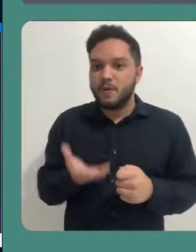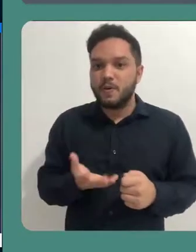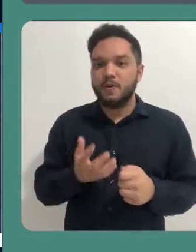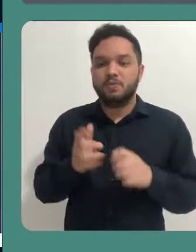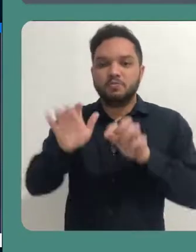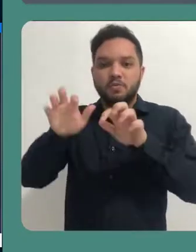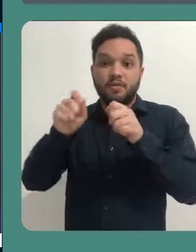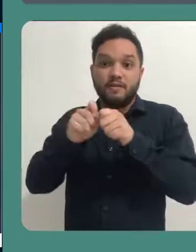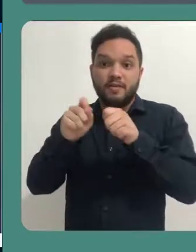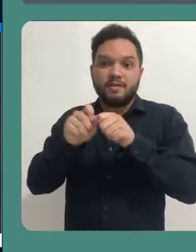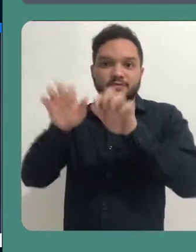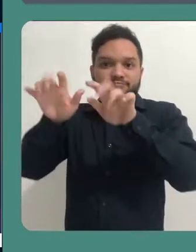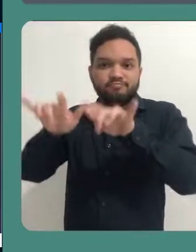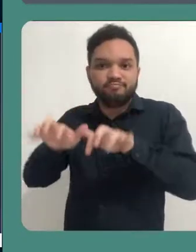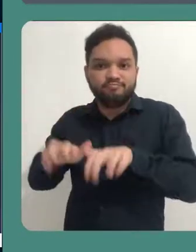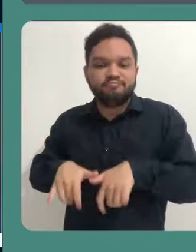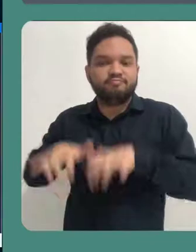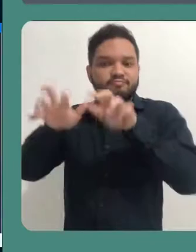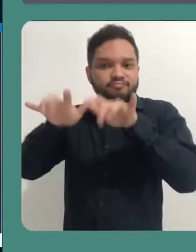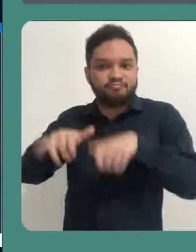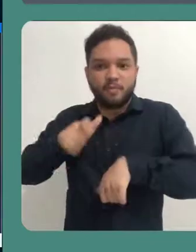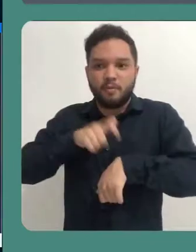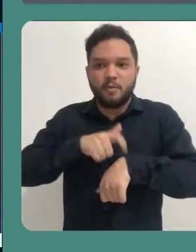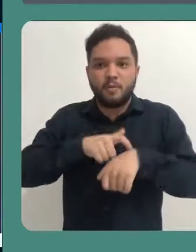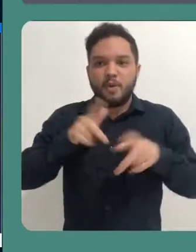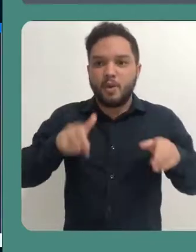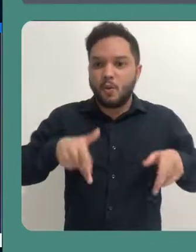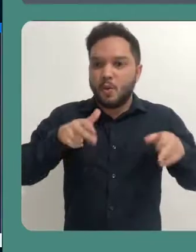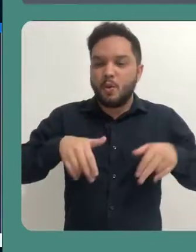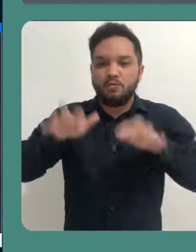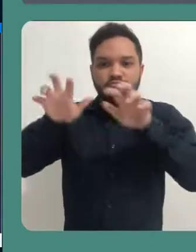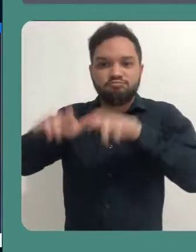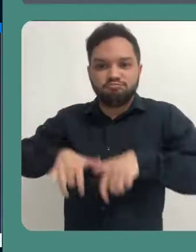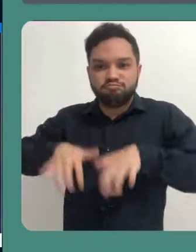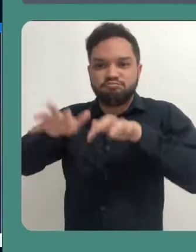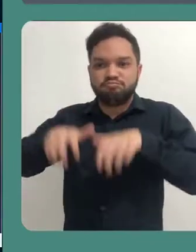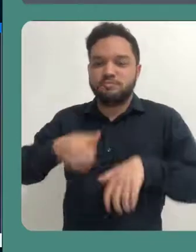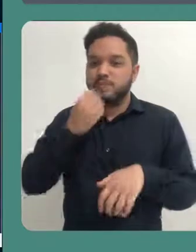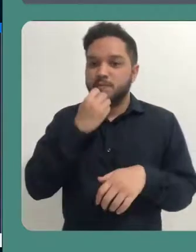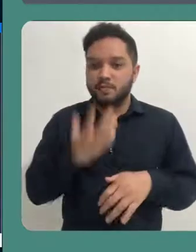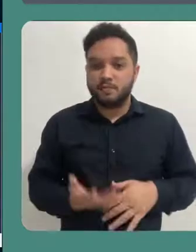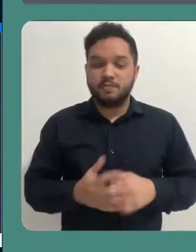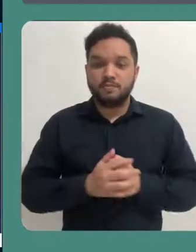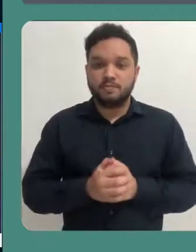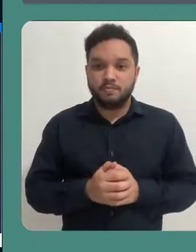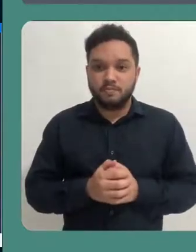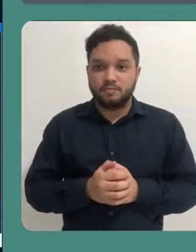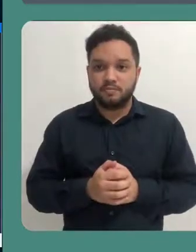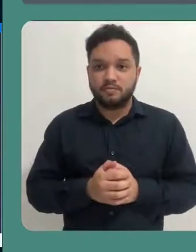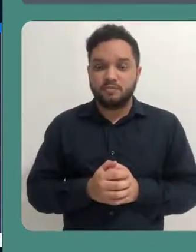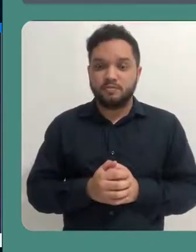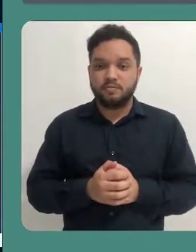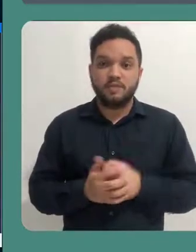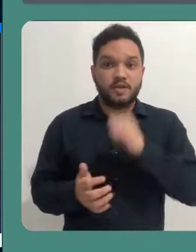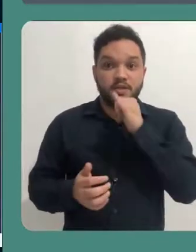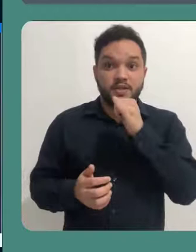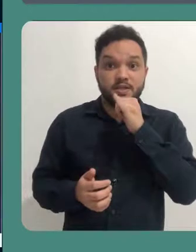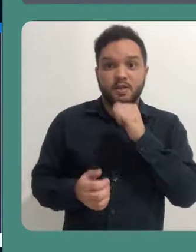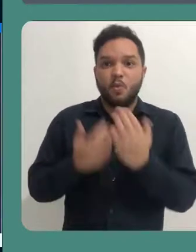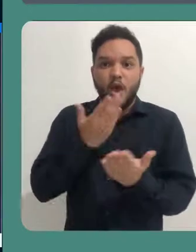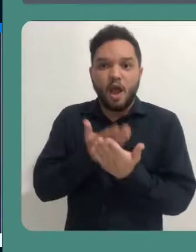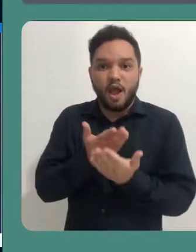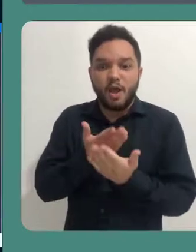você pode ir redigindo a ata em tempo real, enquanto todos os outros participantes acompanham a redação. Em uma